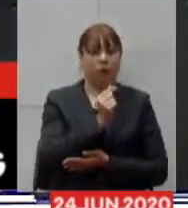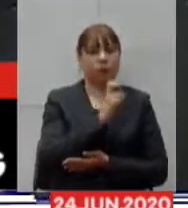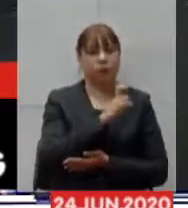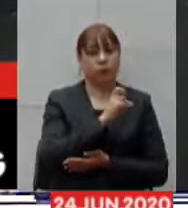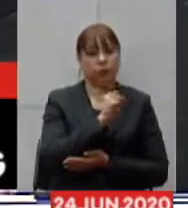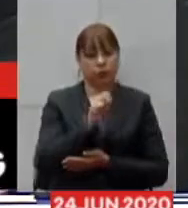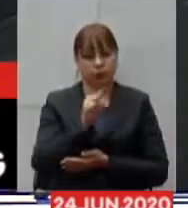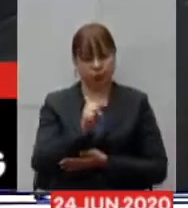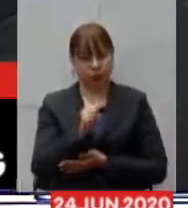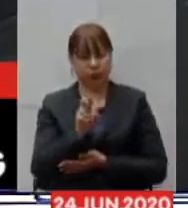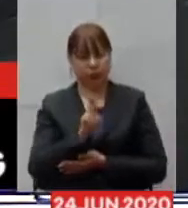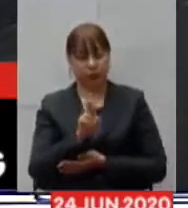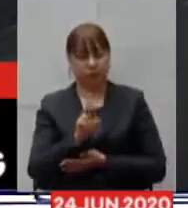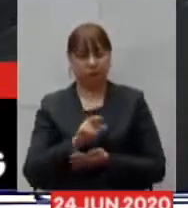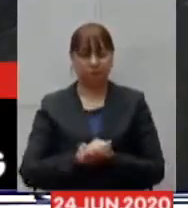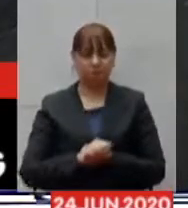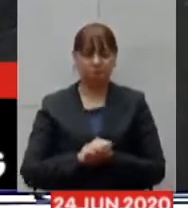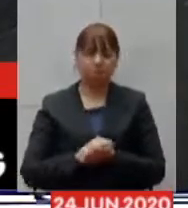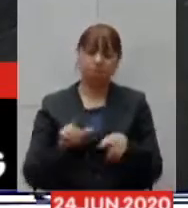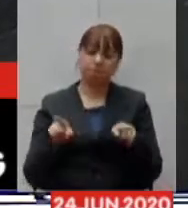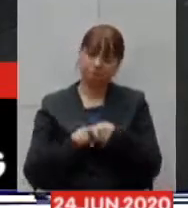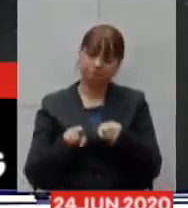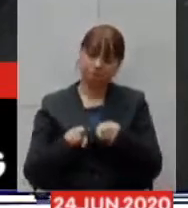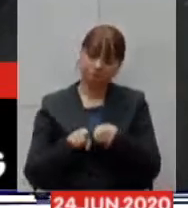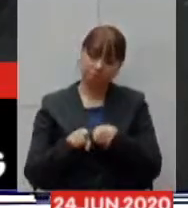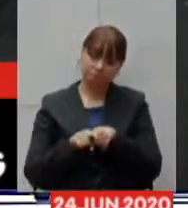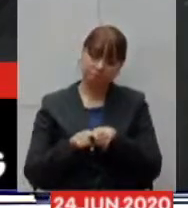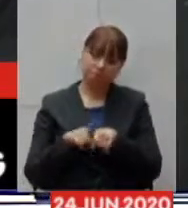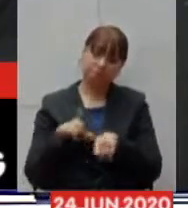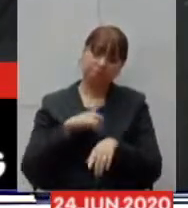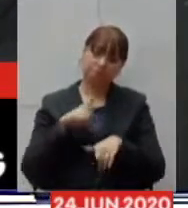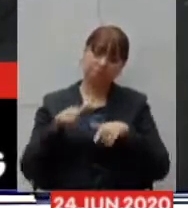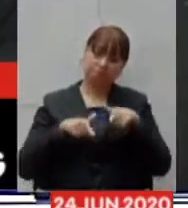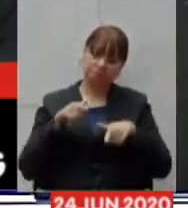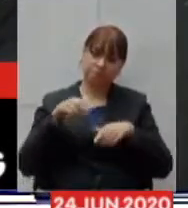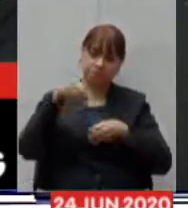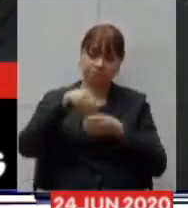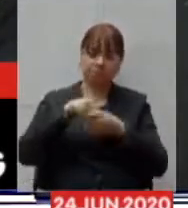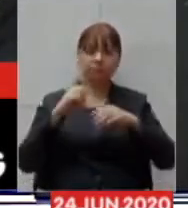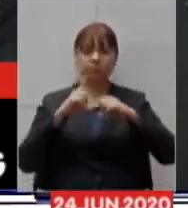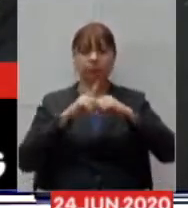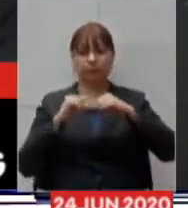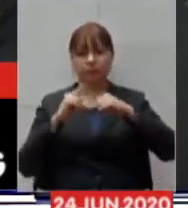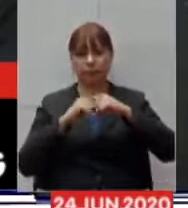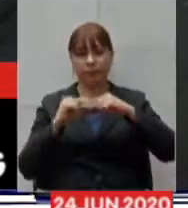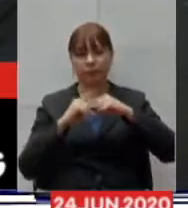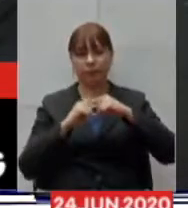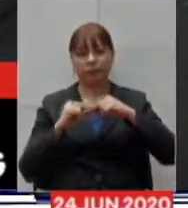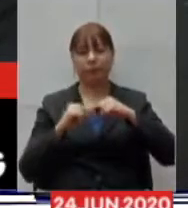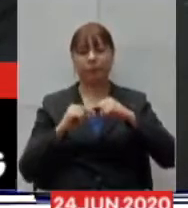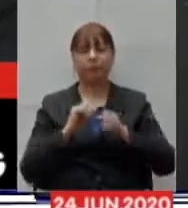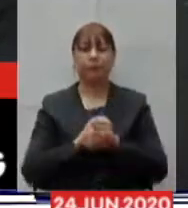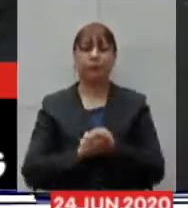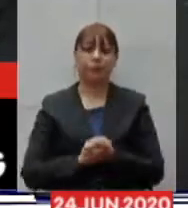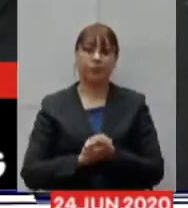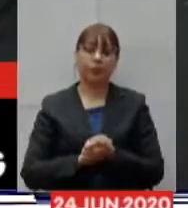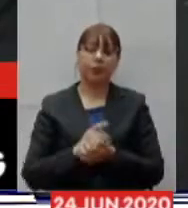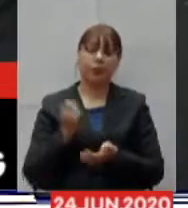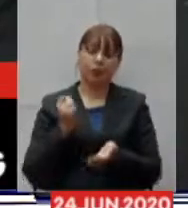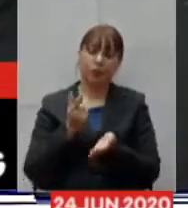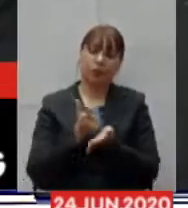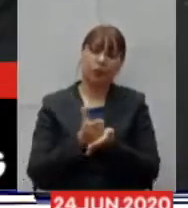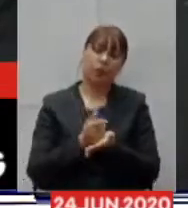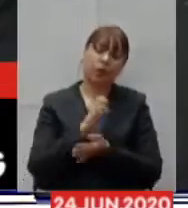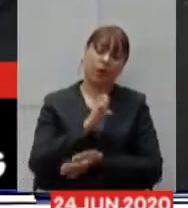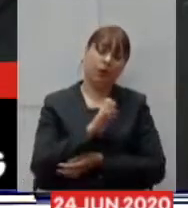outro programa importante que fizemos na CEPLAG foi Protege Minas que foi a aquisição de